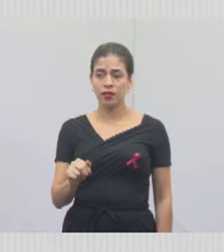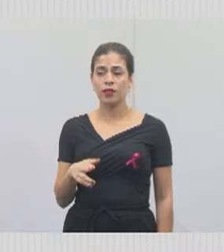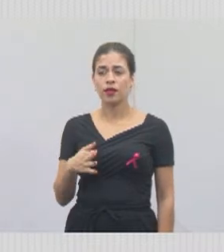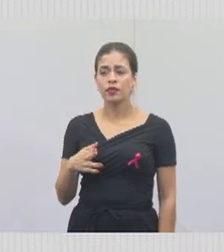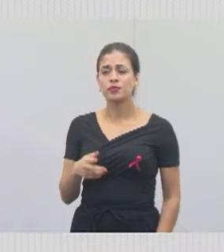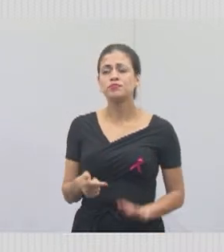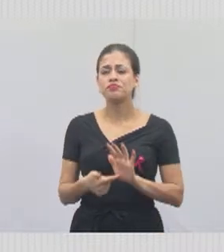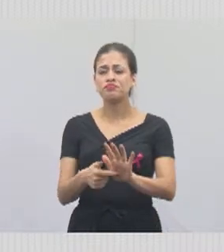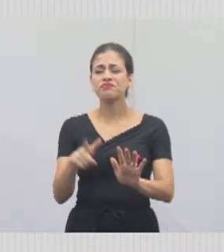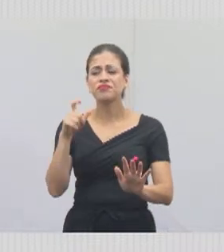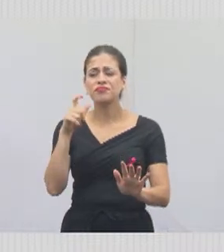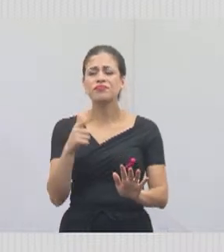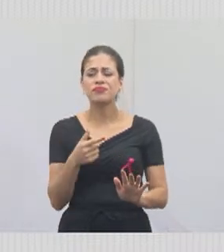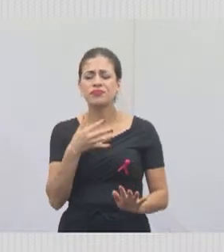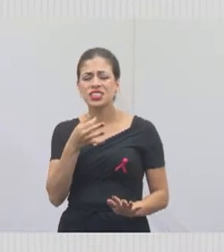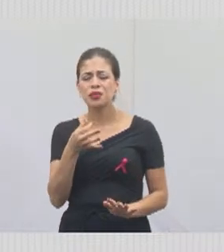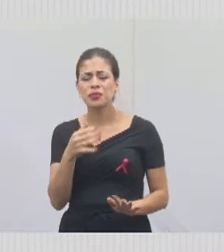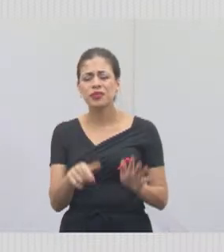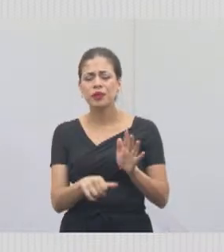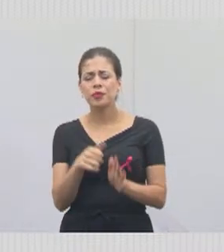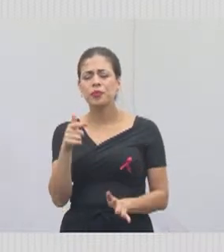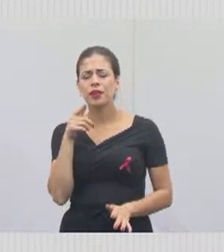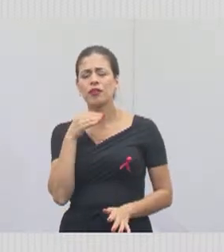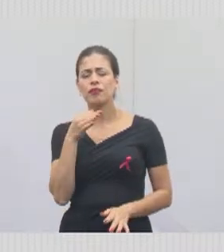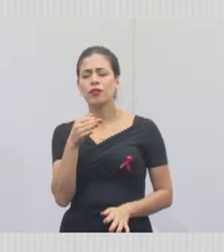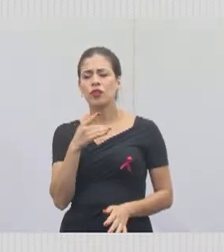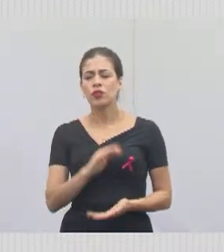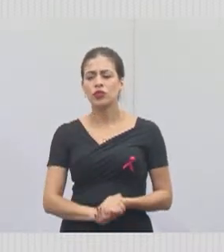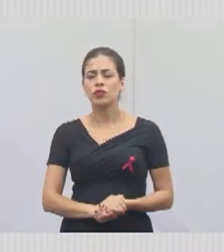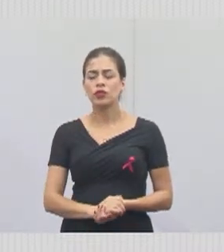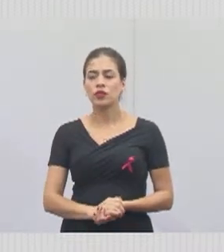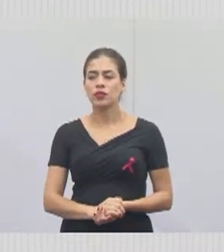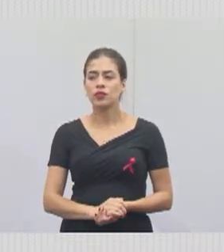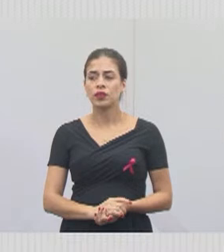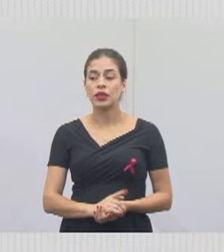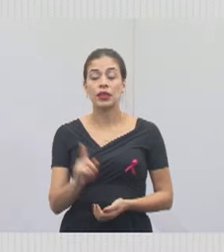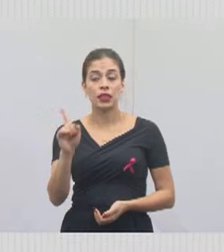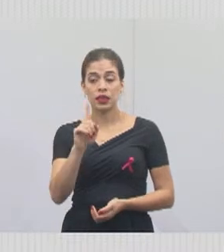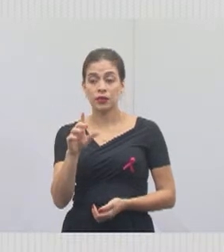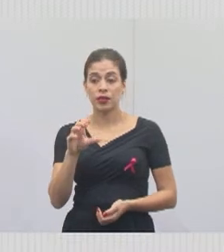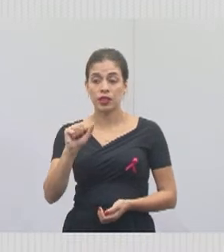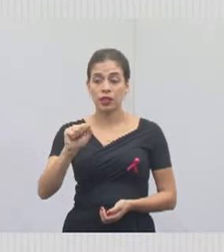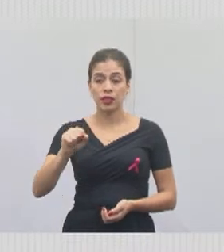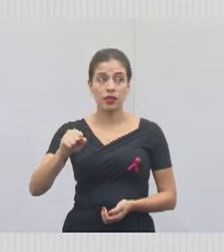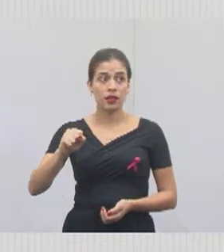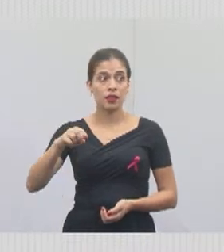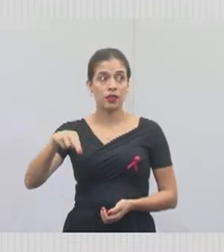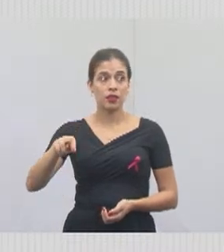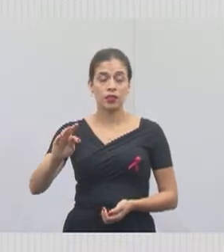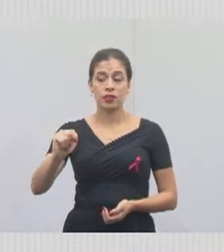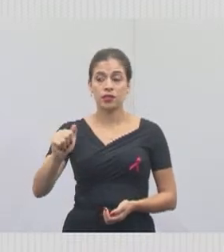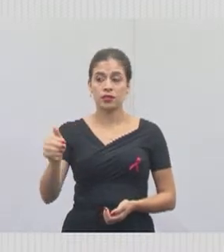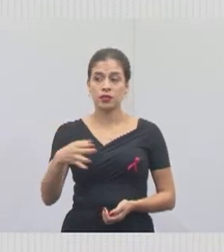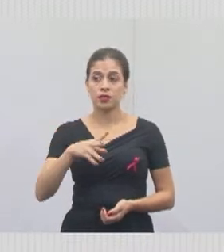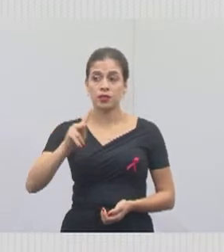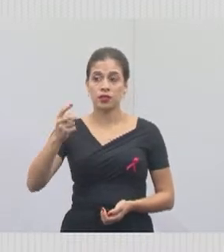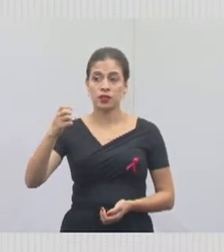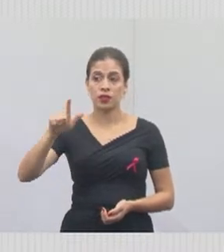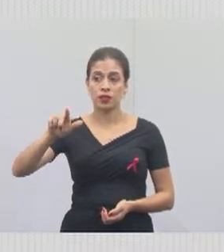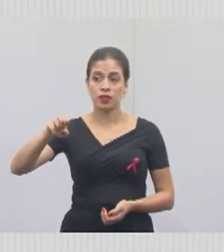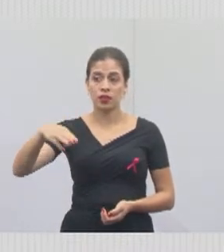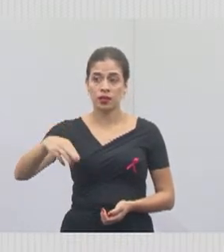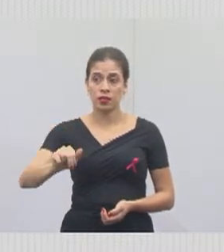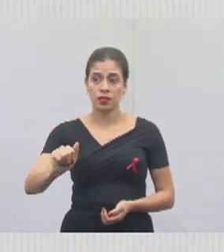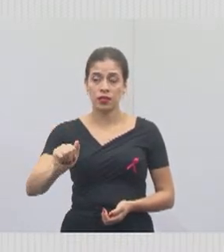Aliás, vou tentar te comentar sobre essa foto aí. Essa foto não é da Santa Helena, ela é da Diogo Fontes, onde está